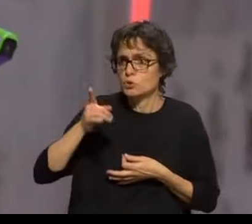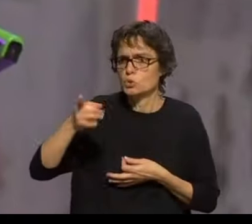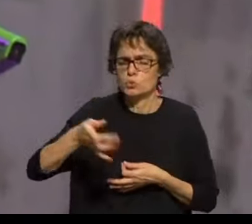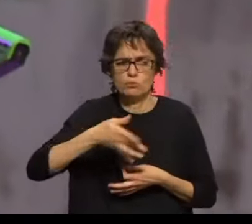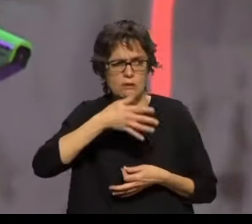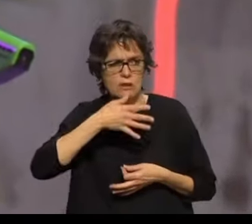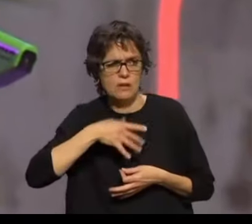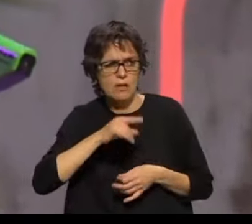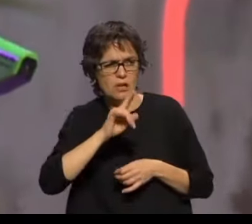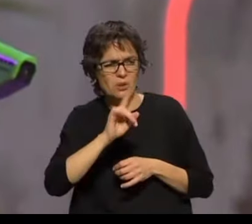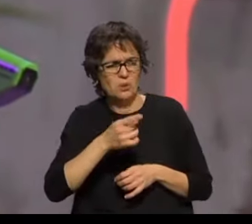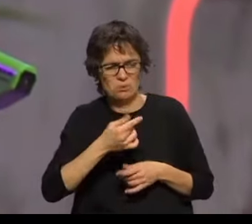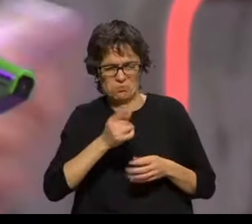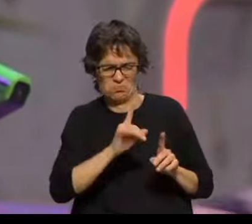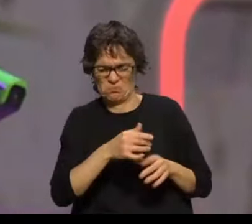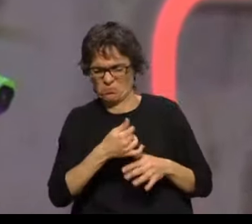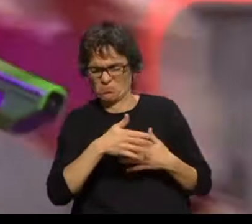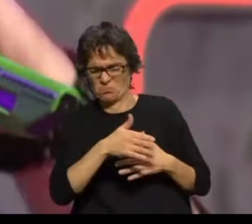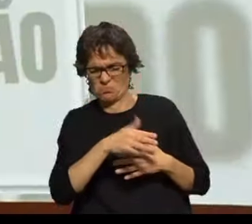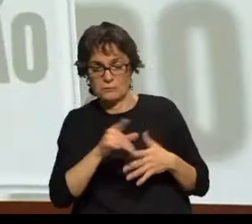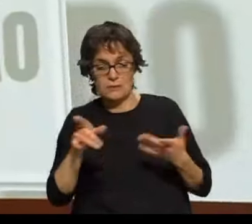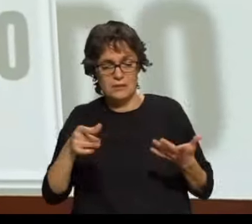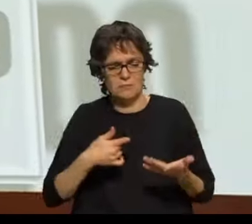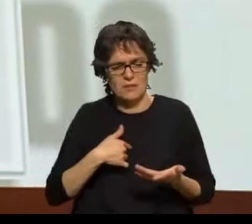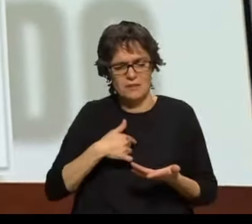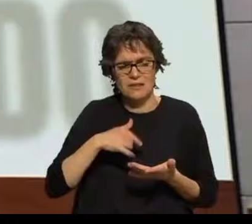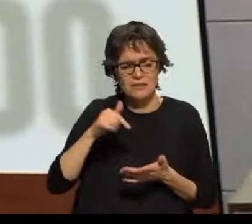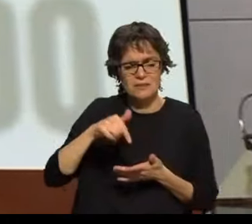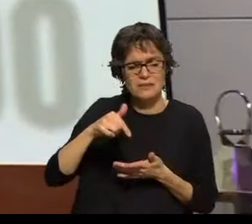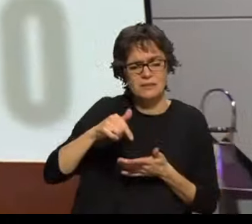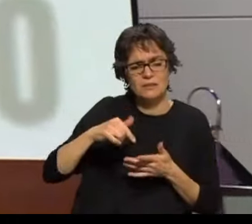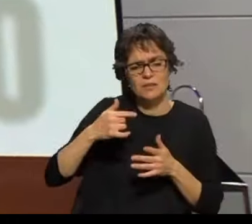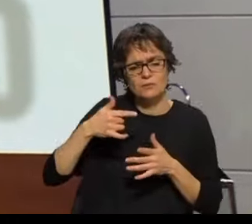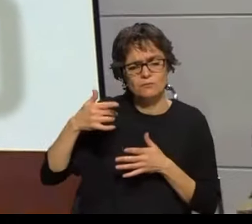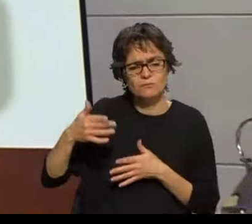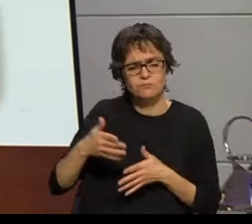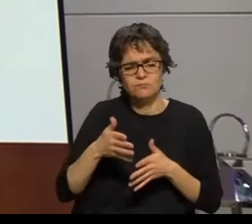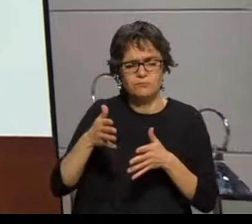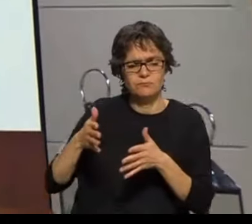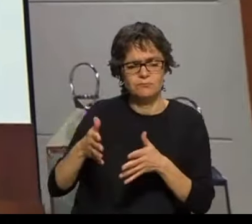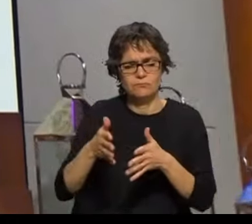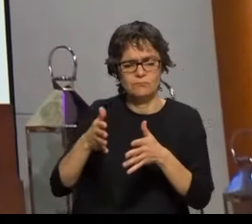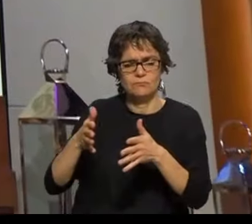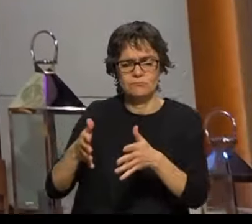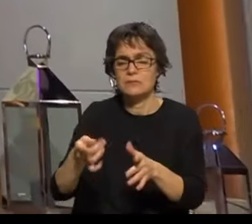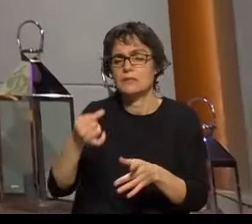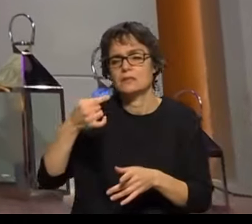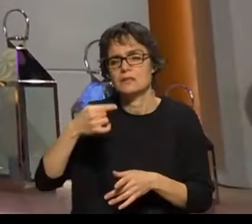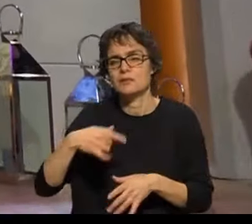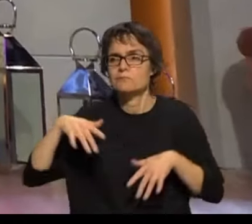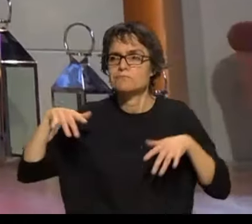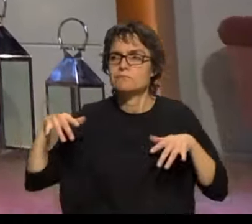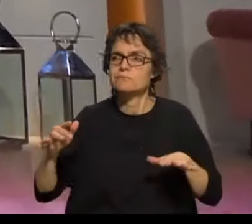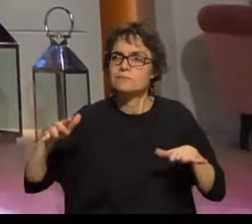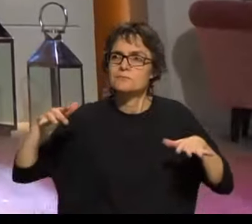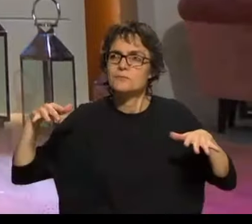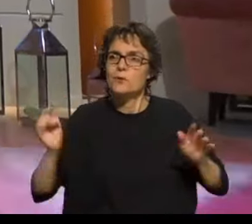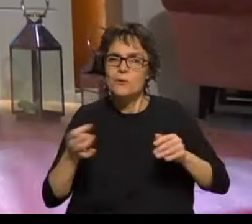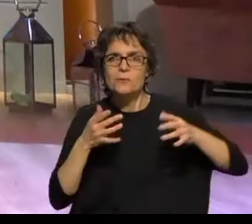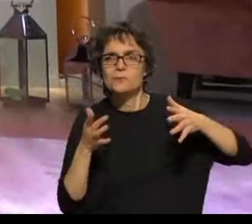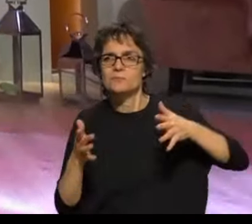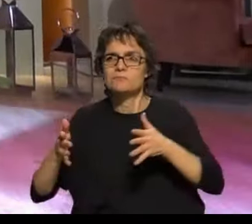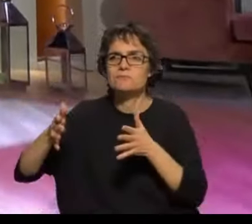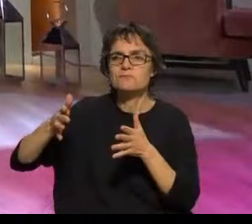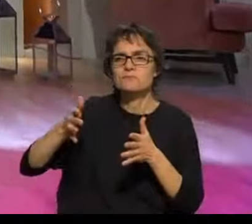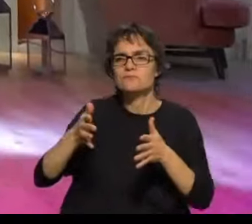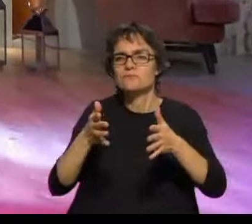tudo a perder Vou seguir outra direção Ganhei asas para voar, não